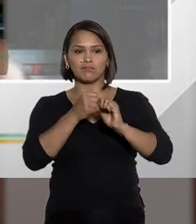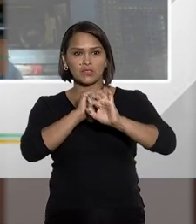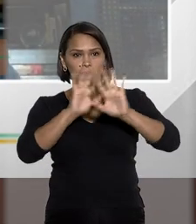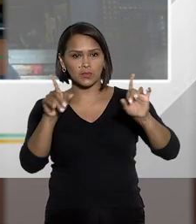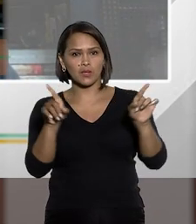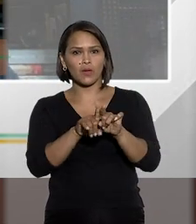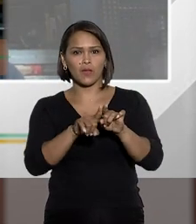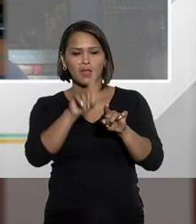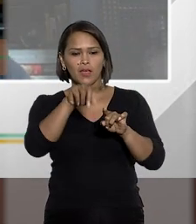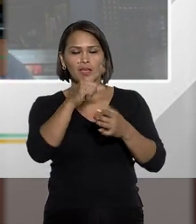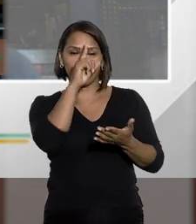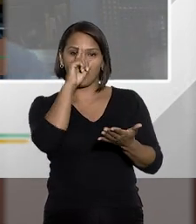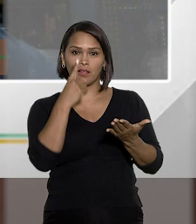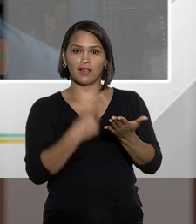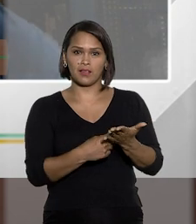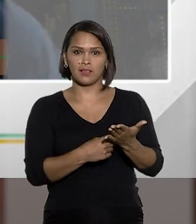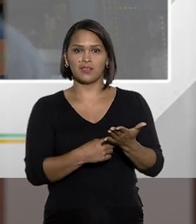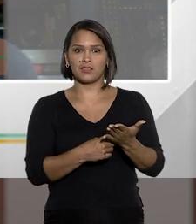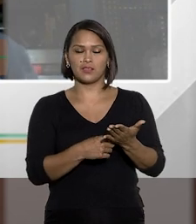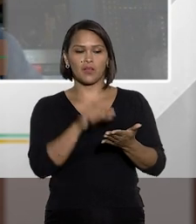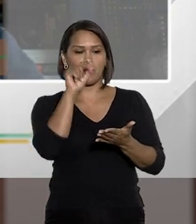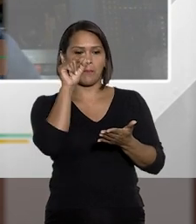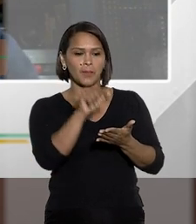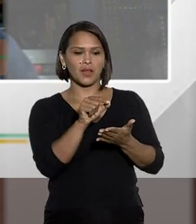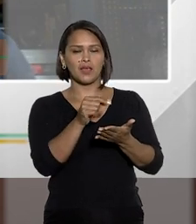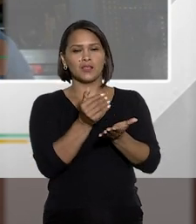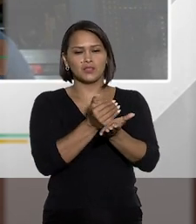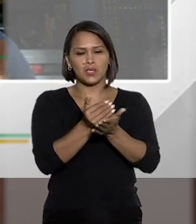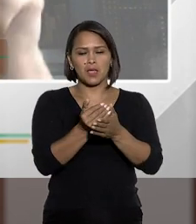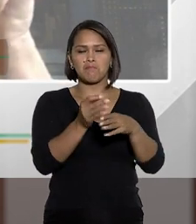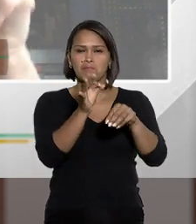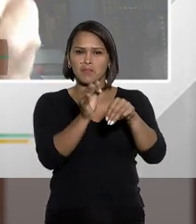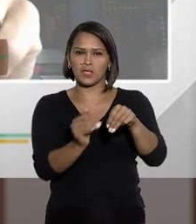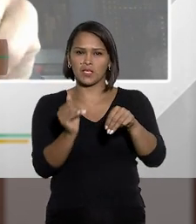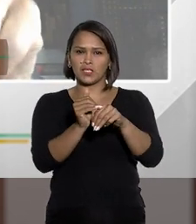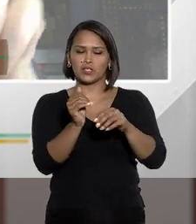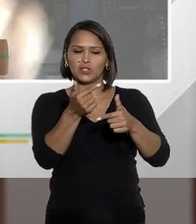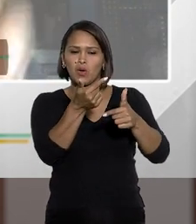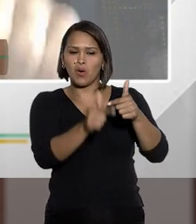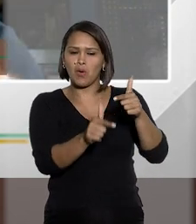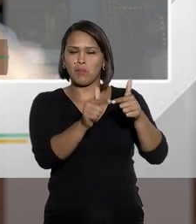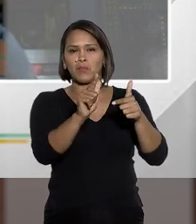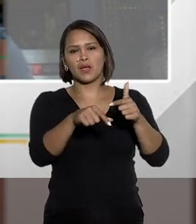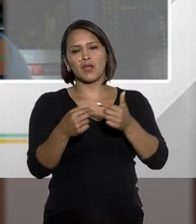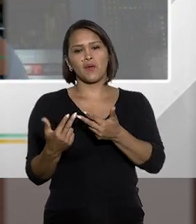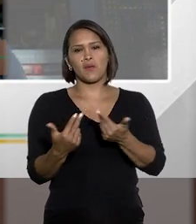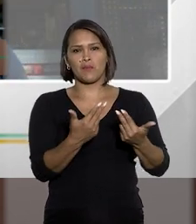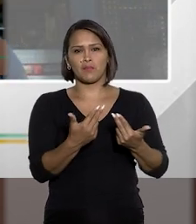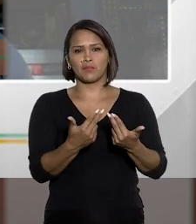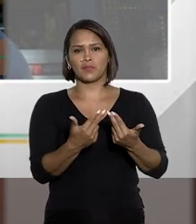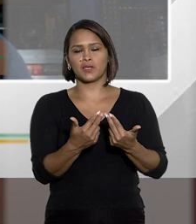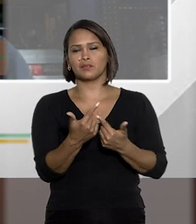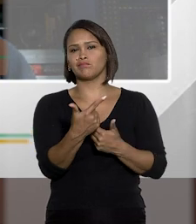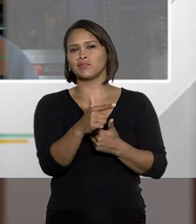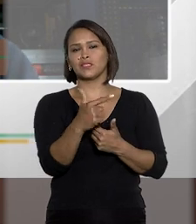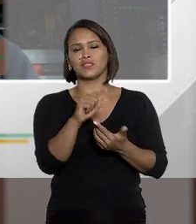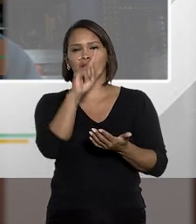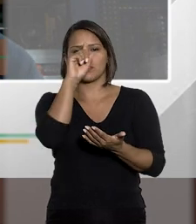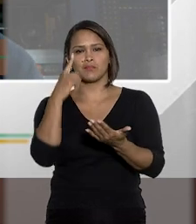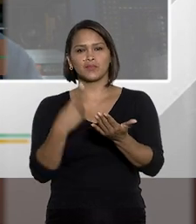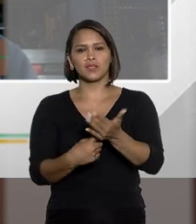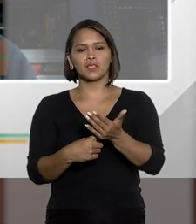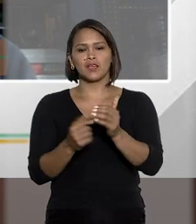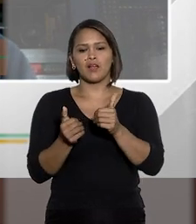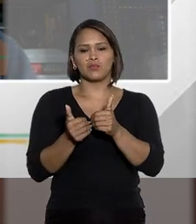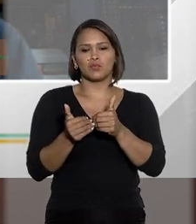deixou claro que aquela decisão pra ele, ministro, que rompeu o empate, não se